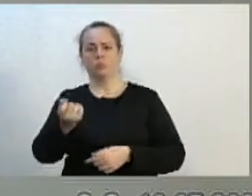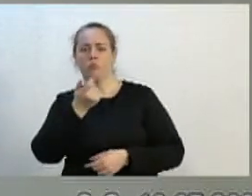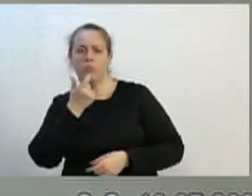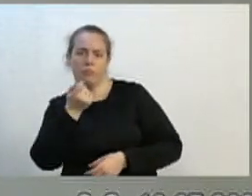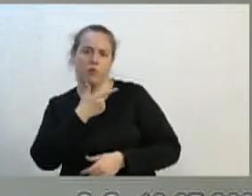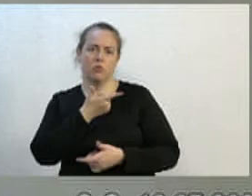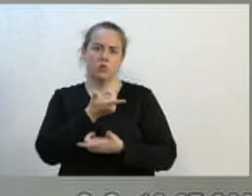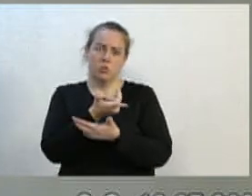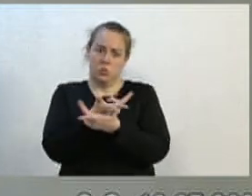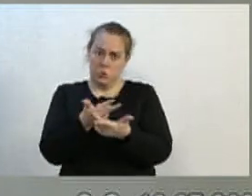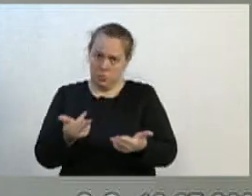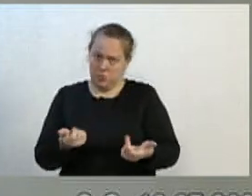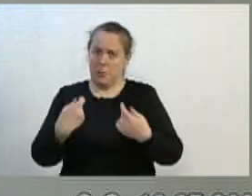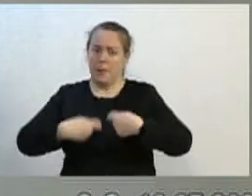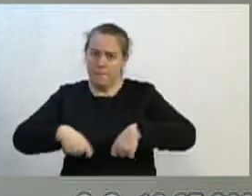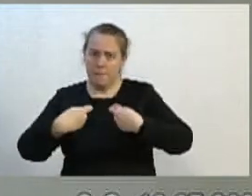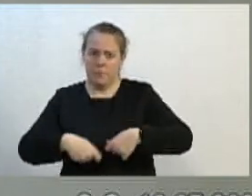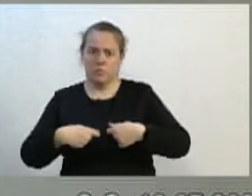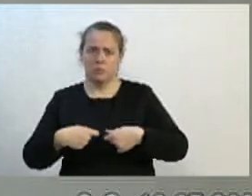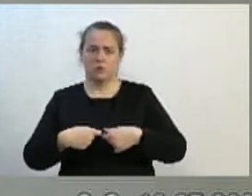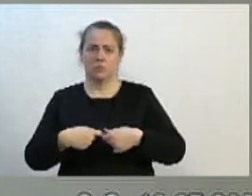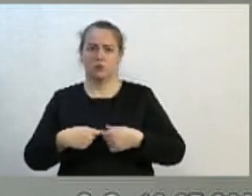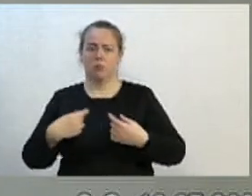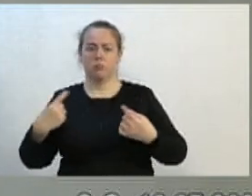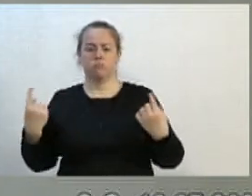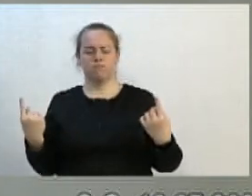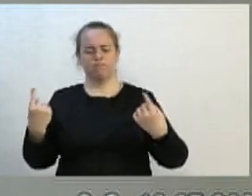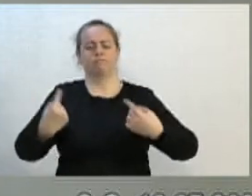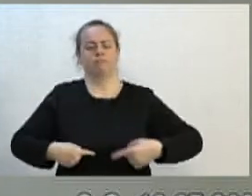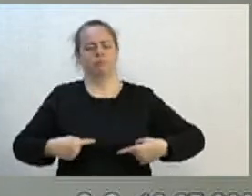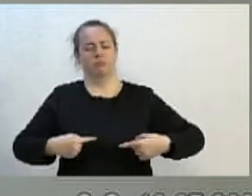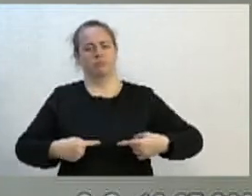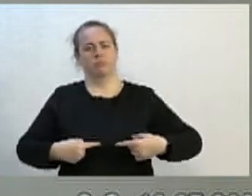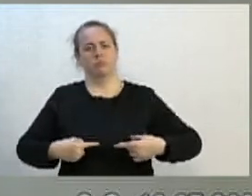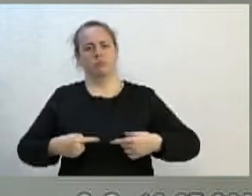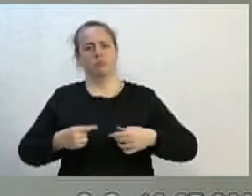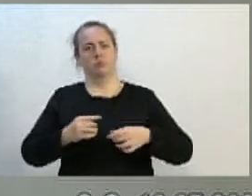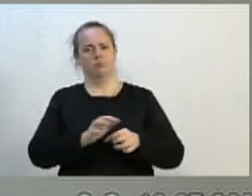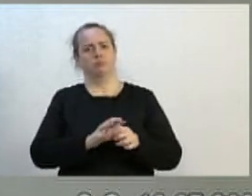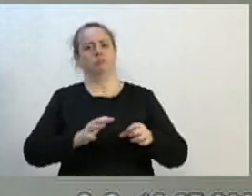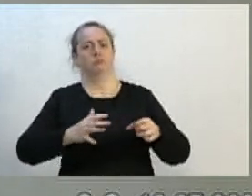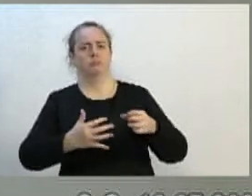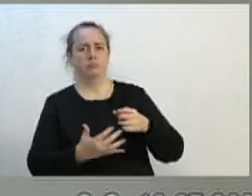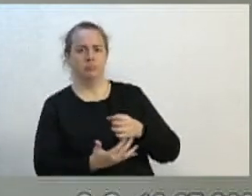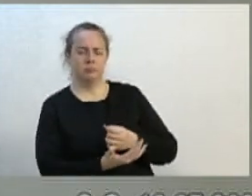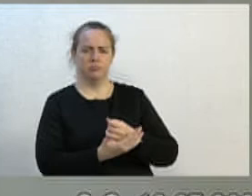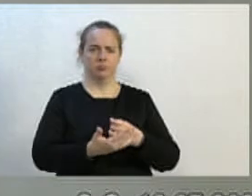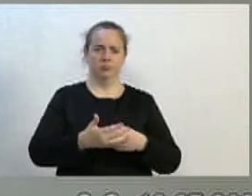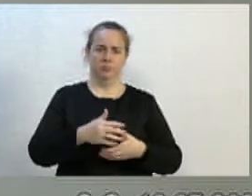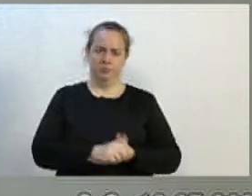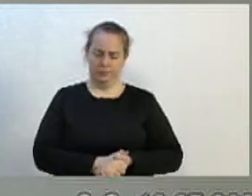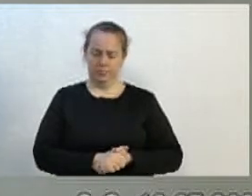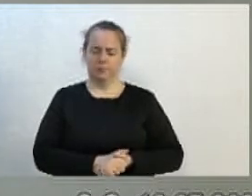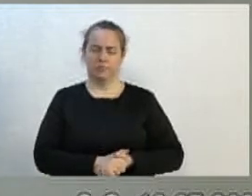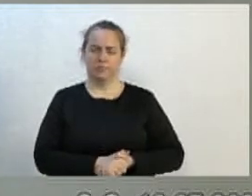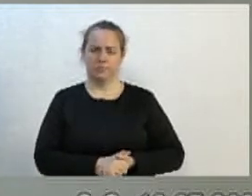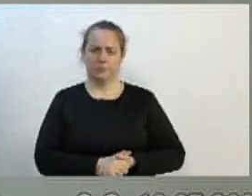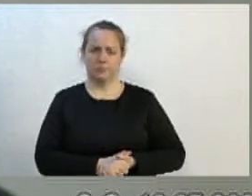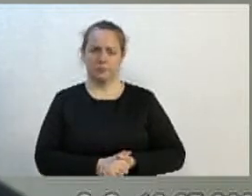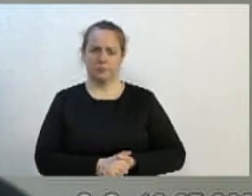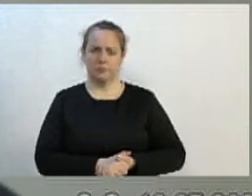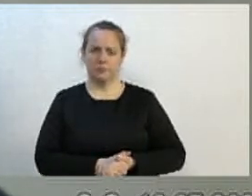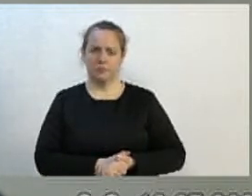necessários ao combate da pandemia da Covid-19.